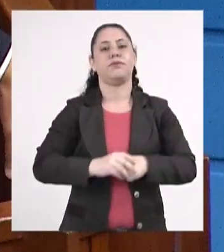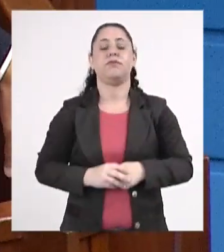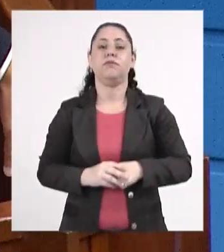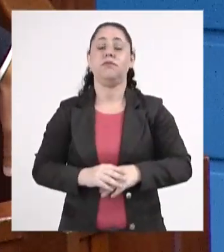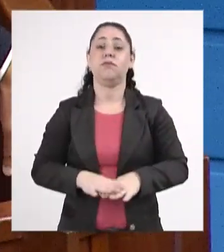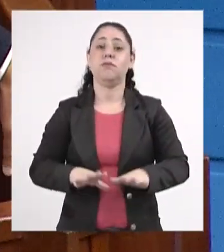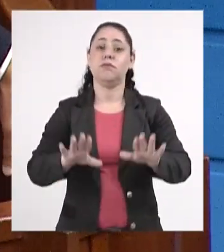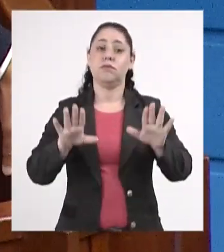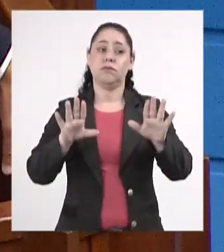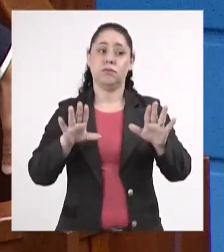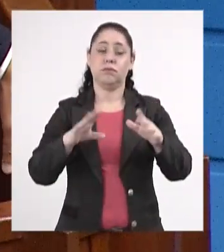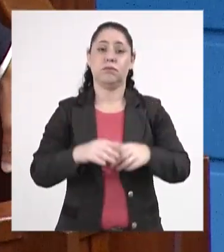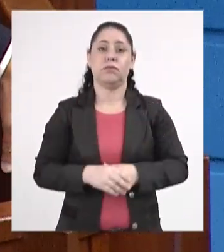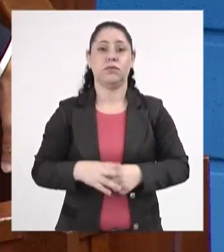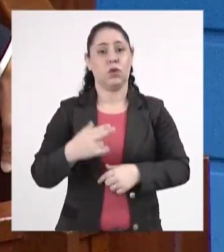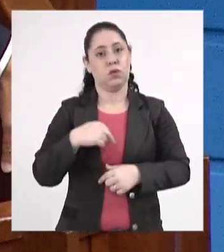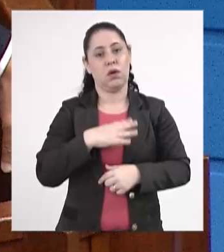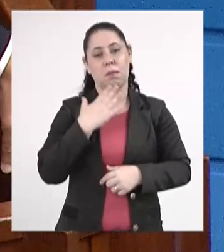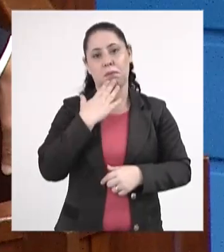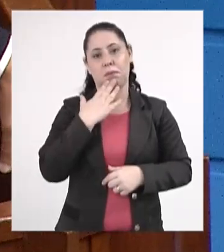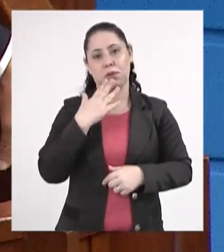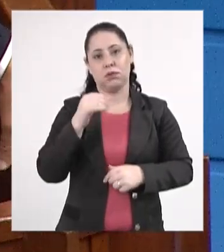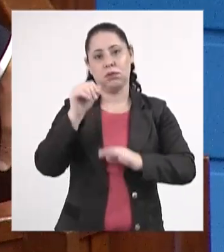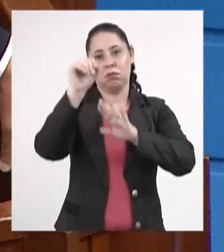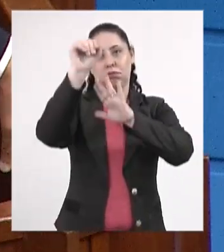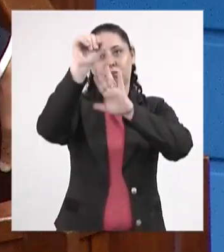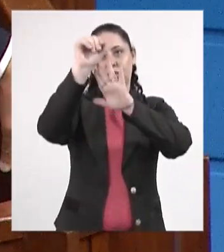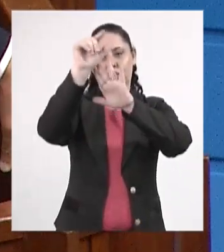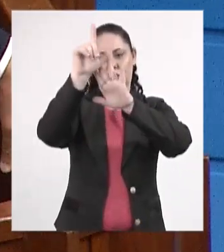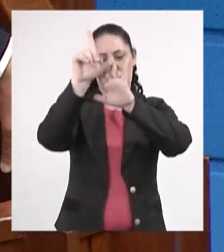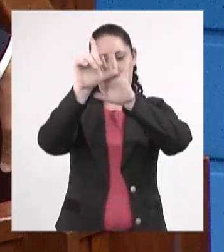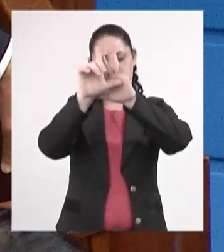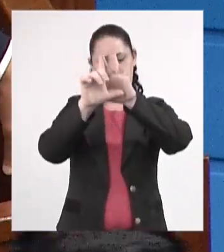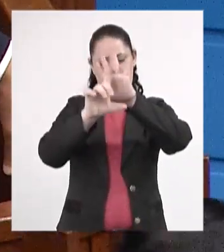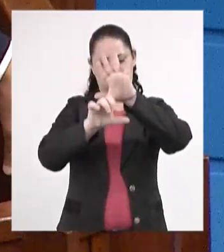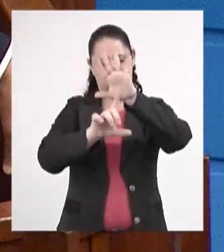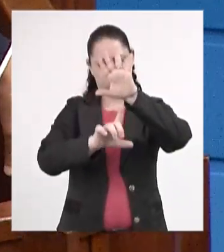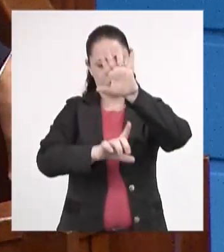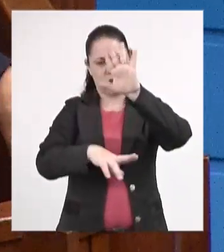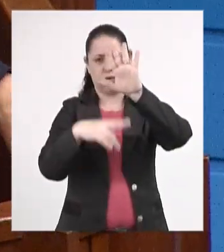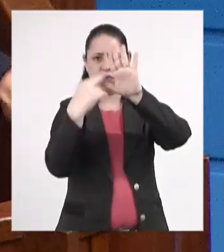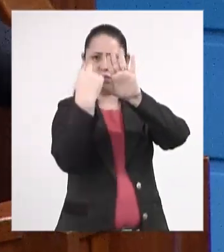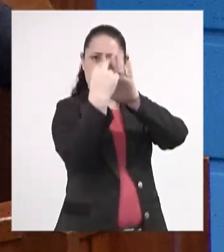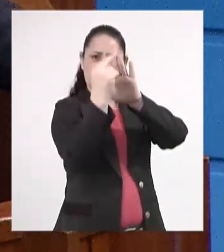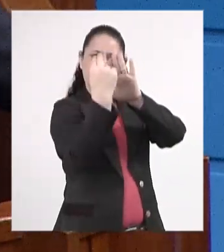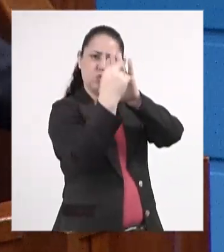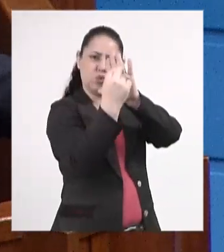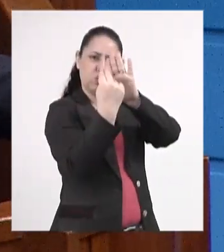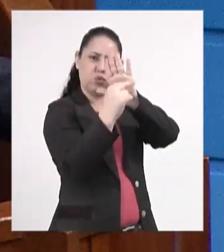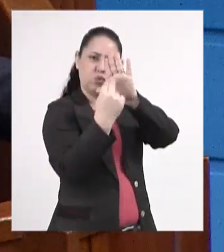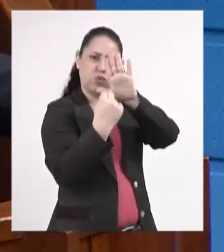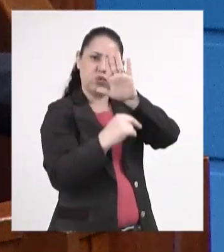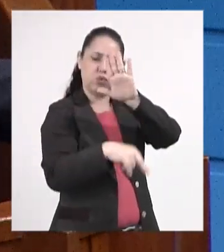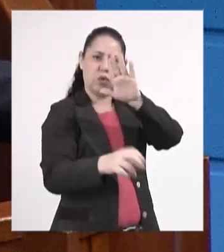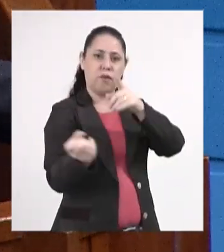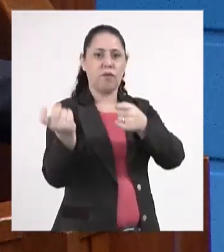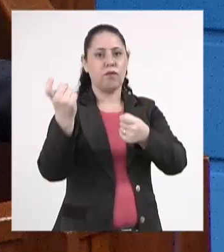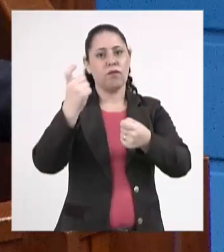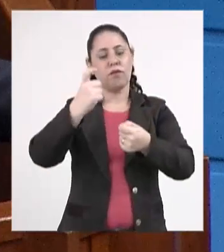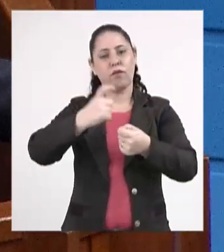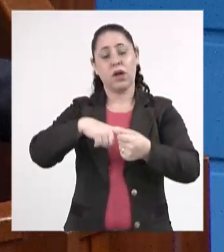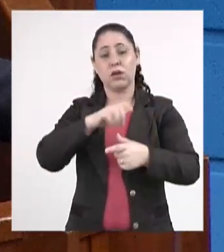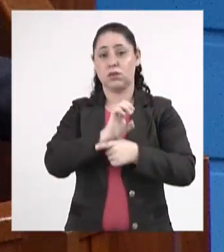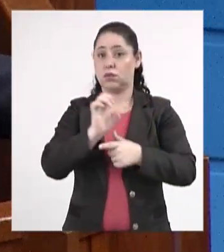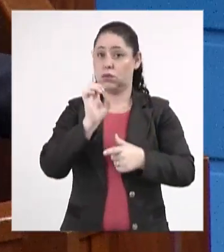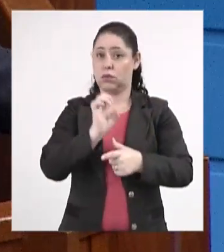Agora, a gente pedir aqui uma lista com os nomes de todos os cargos comissionados